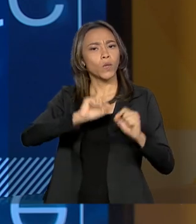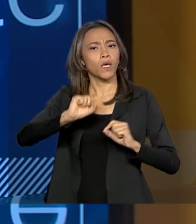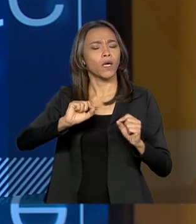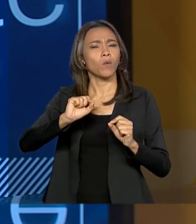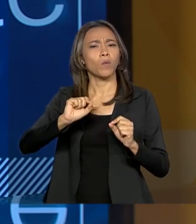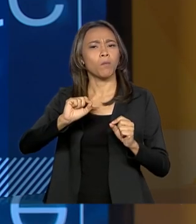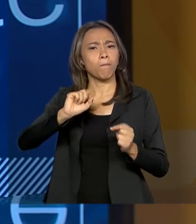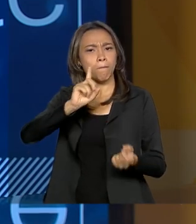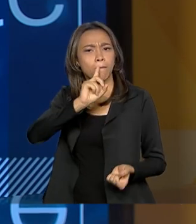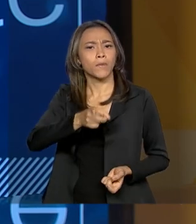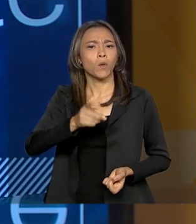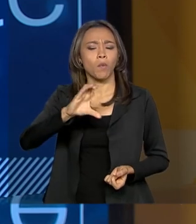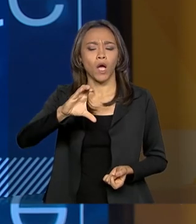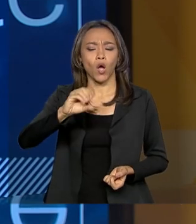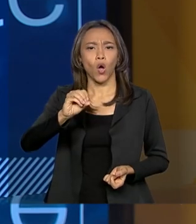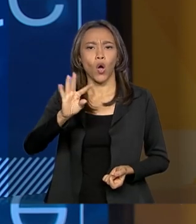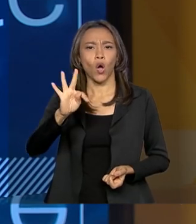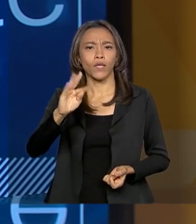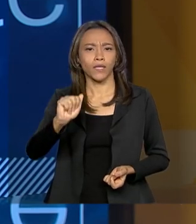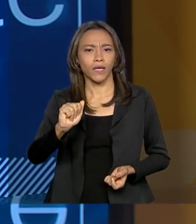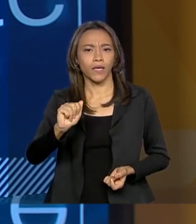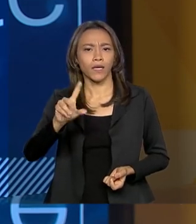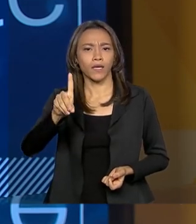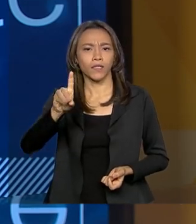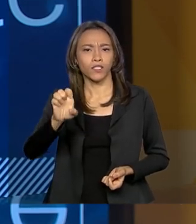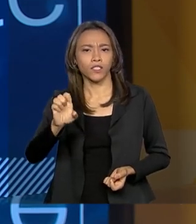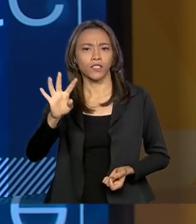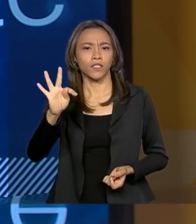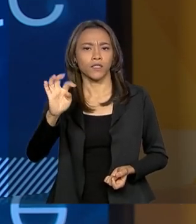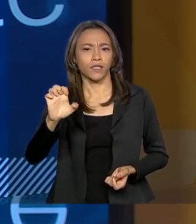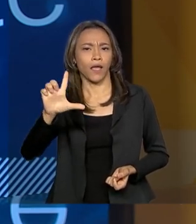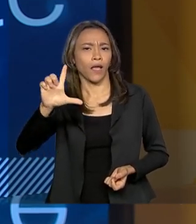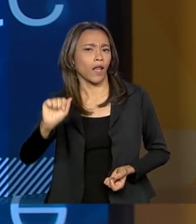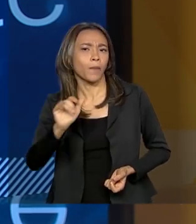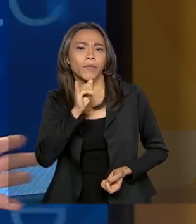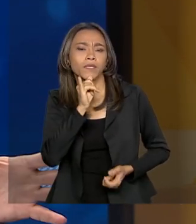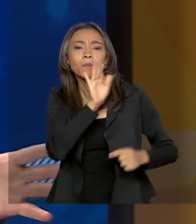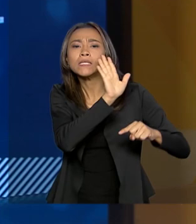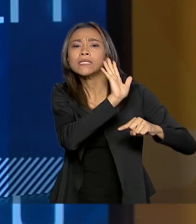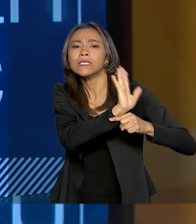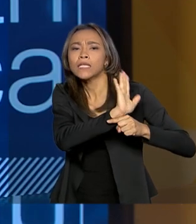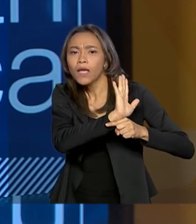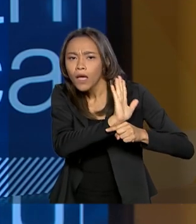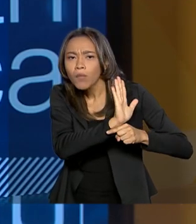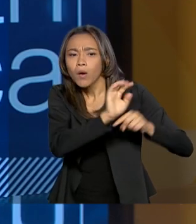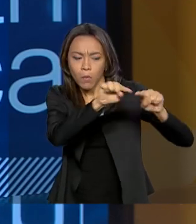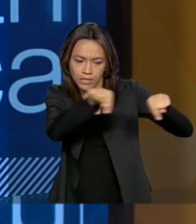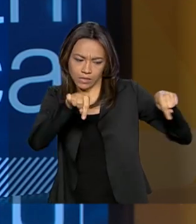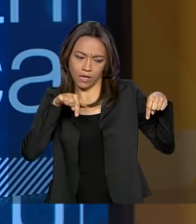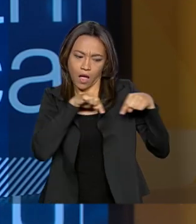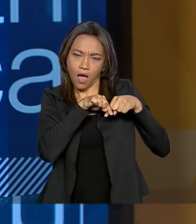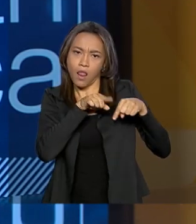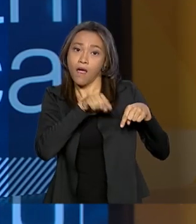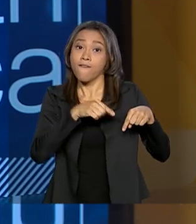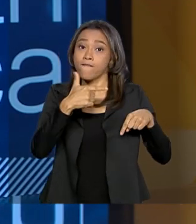e, no caso de uma sala de cinema, um grupo que tem uma sala de cinema, serão 27 dias exibindo